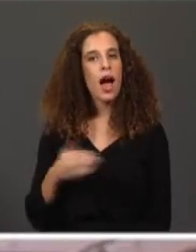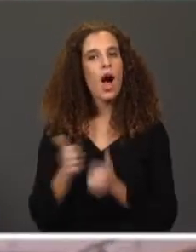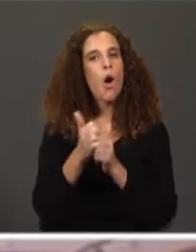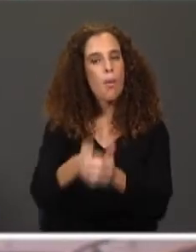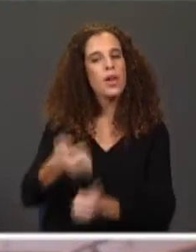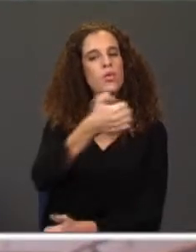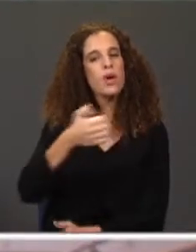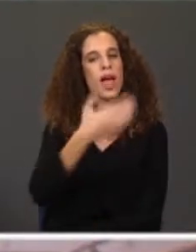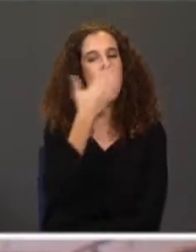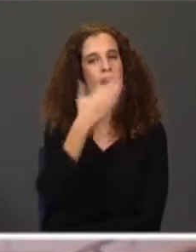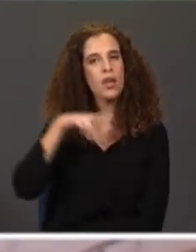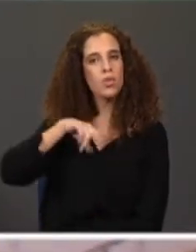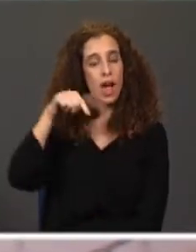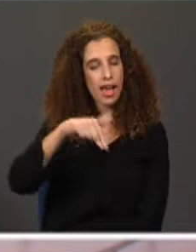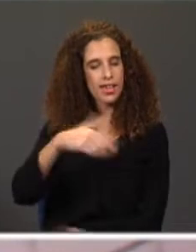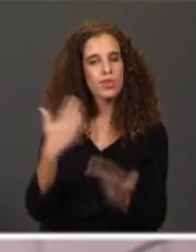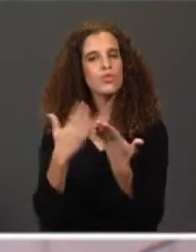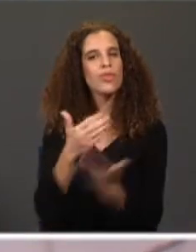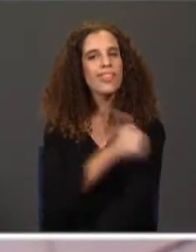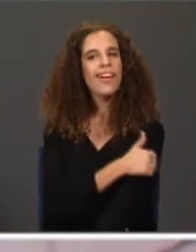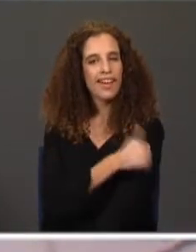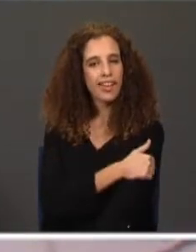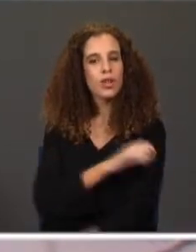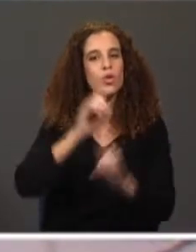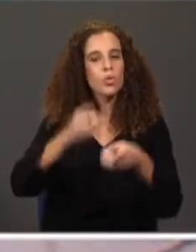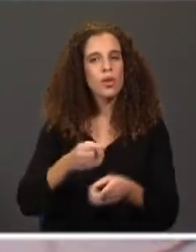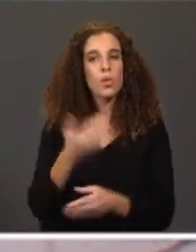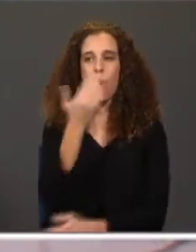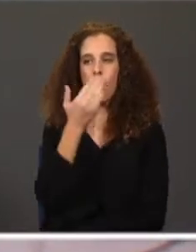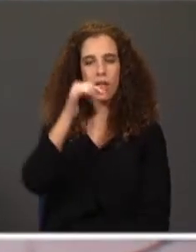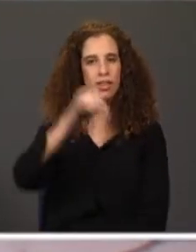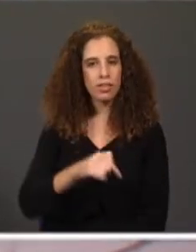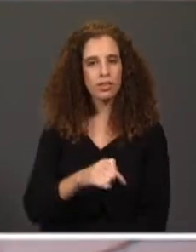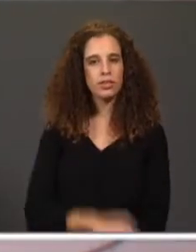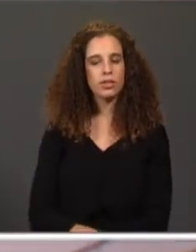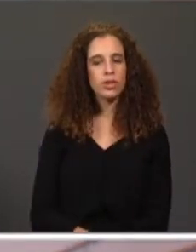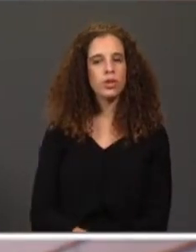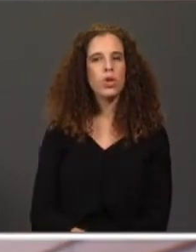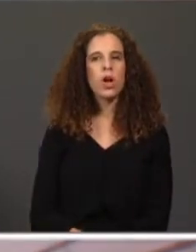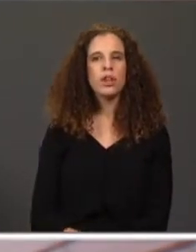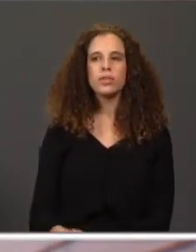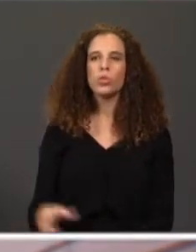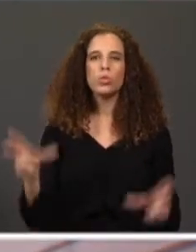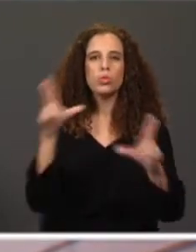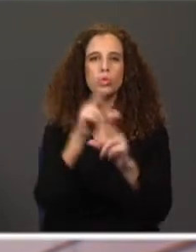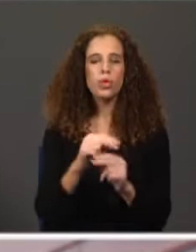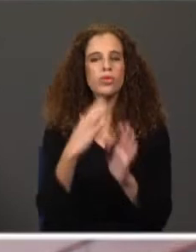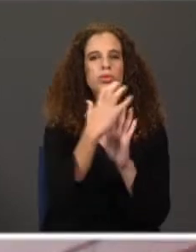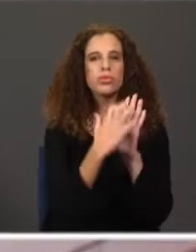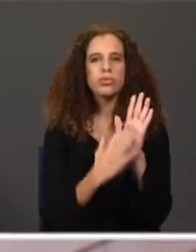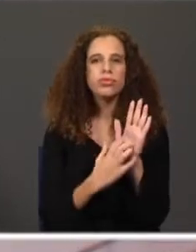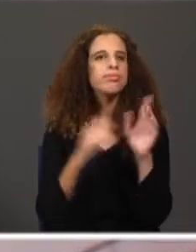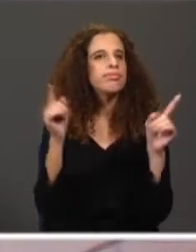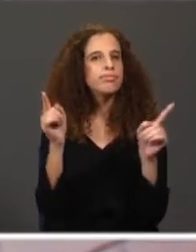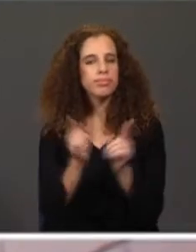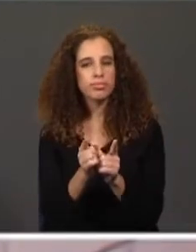aqui nas emissões do Estudo em Casa. Começamos com o bloco de hoje, dedicado a um novo cronista. Agora, recordas-te, tem tudo a ver